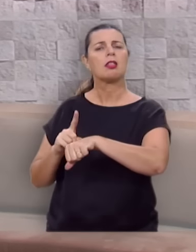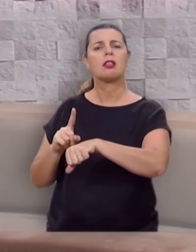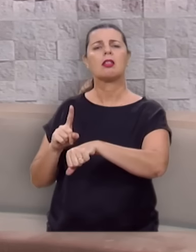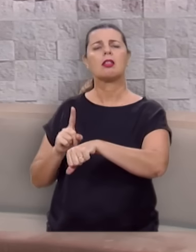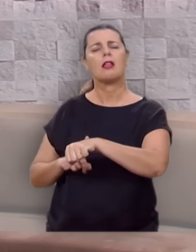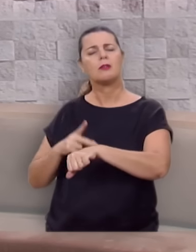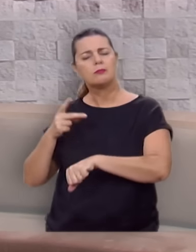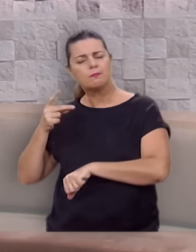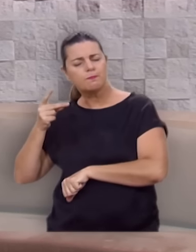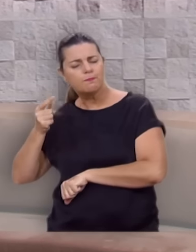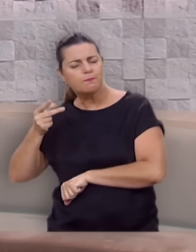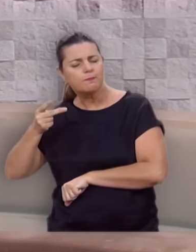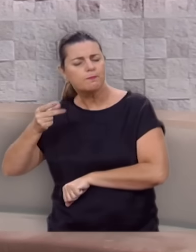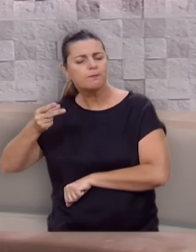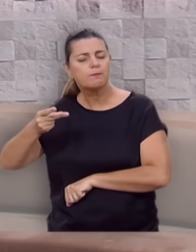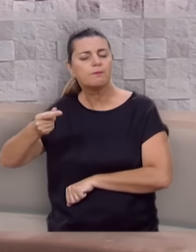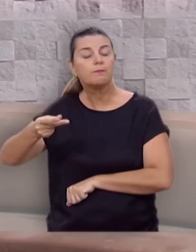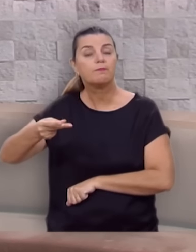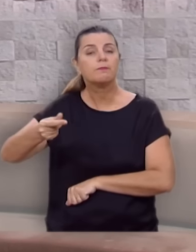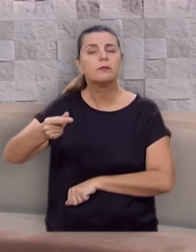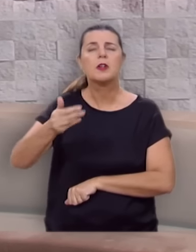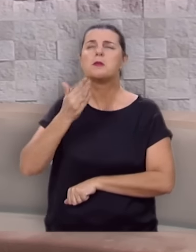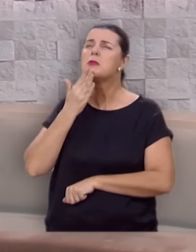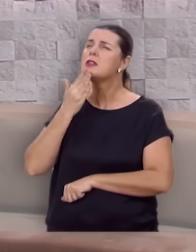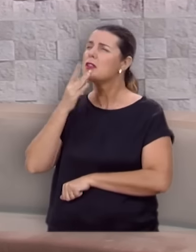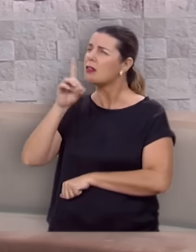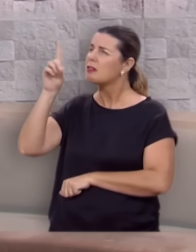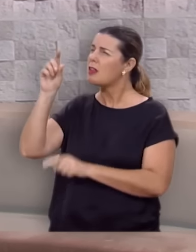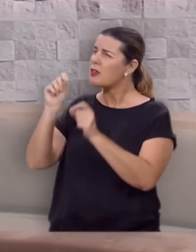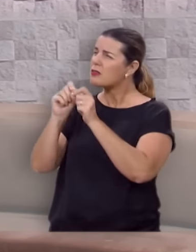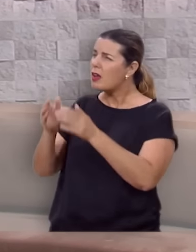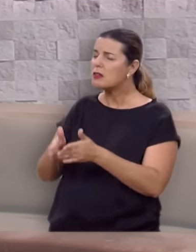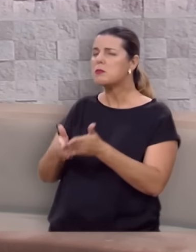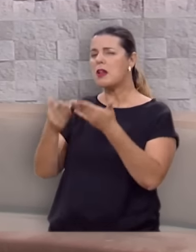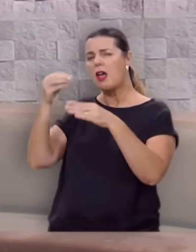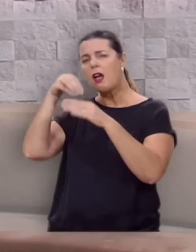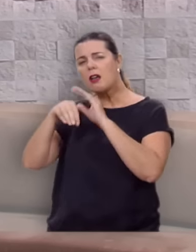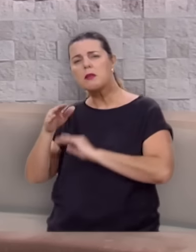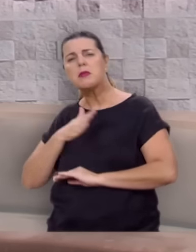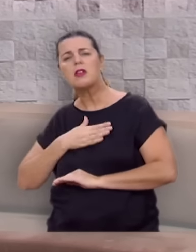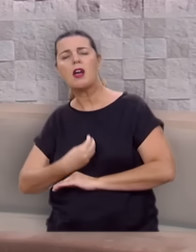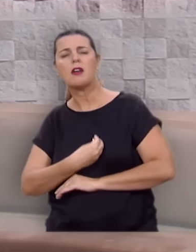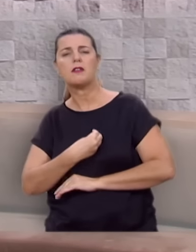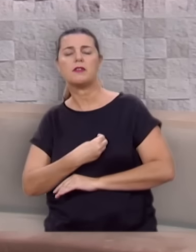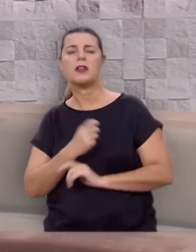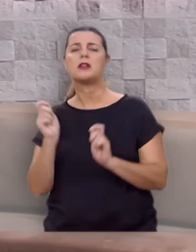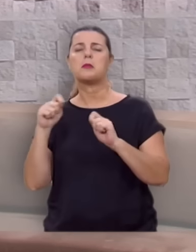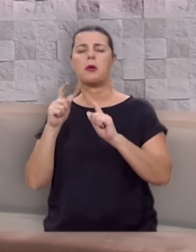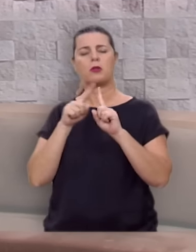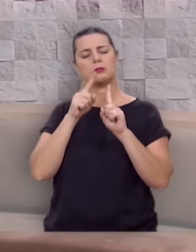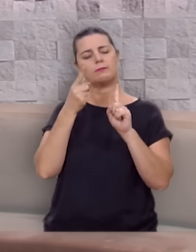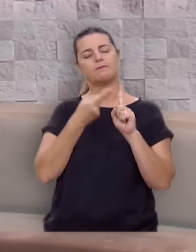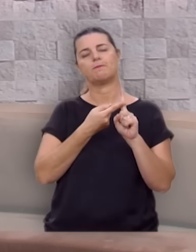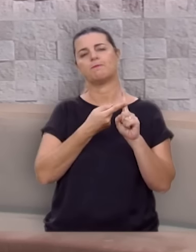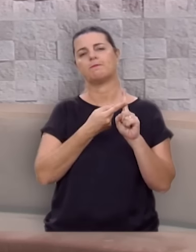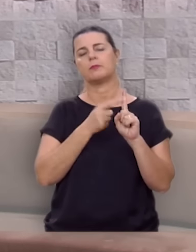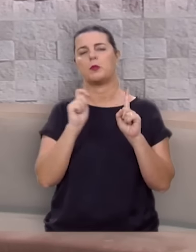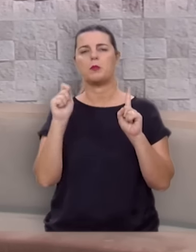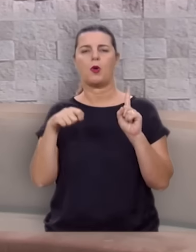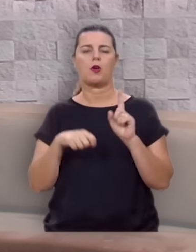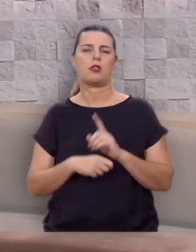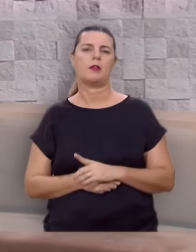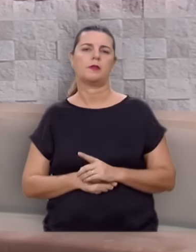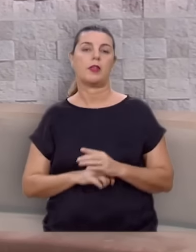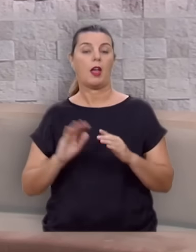tempos e tempos, pedindo a Deus um milagre na sua vida, para que ela pudesse conceber.